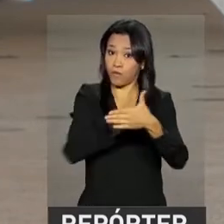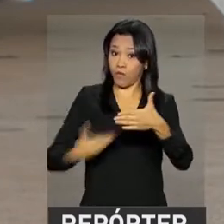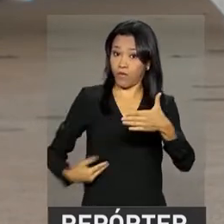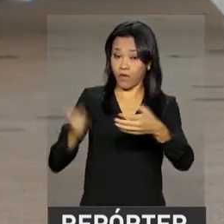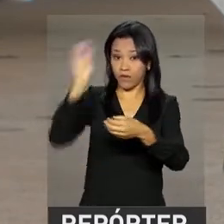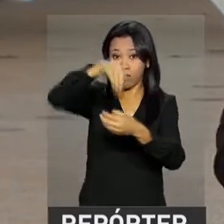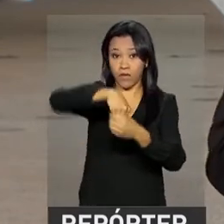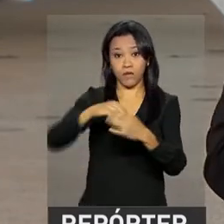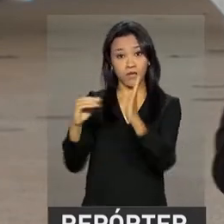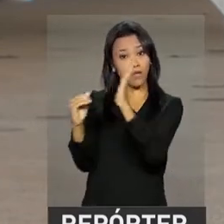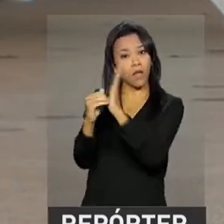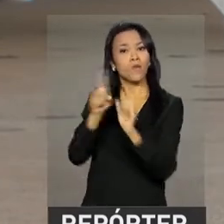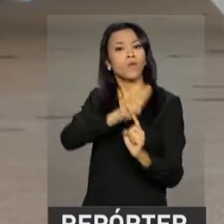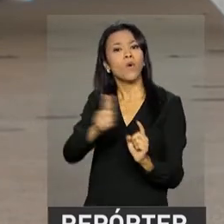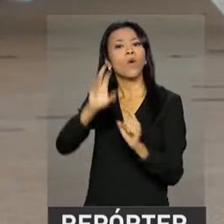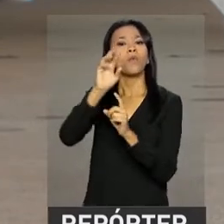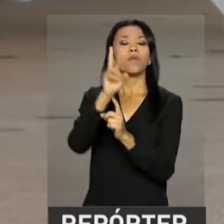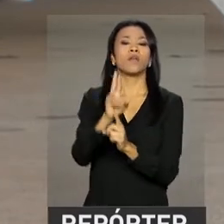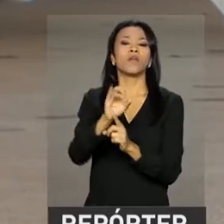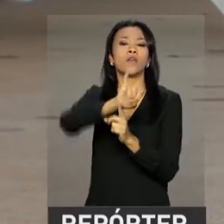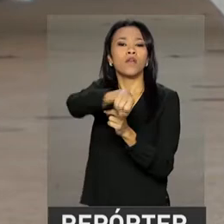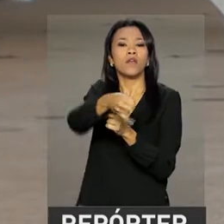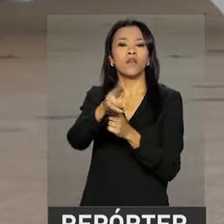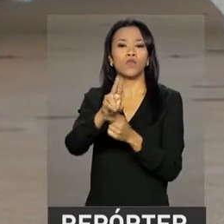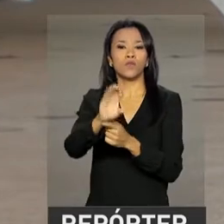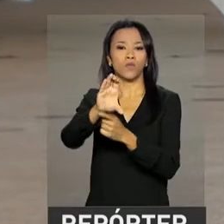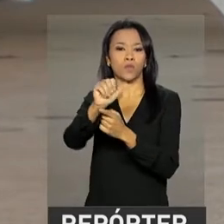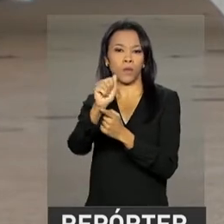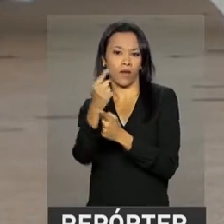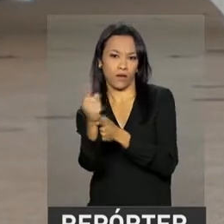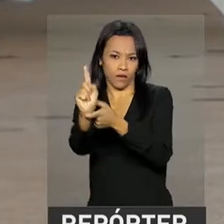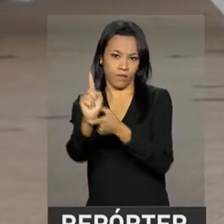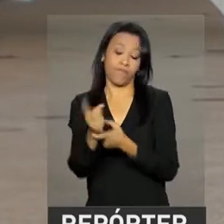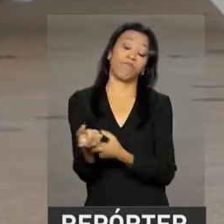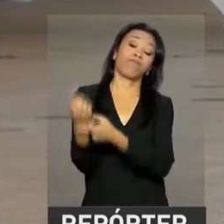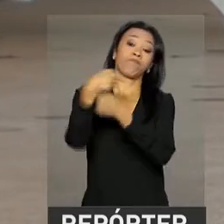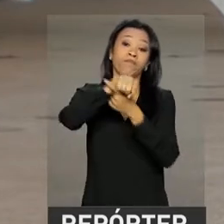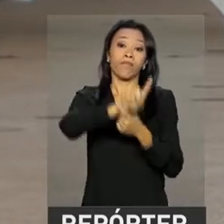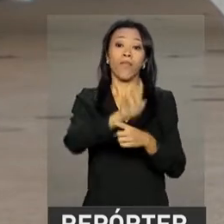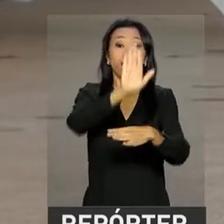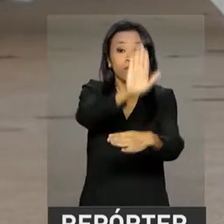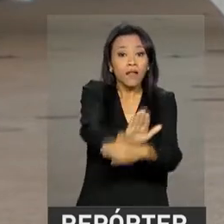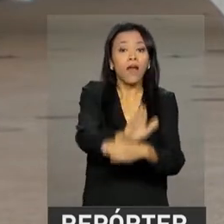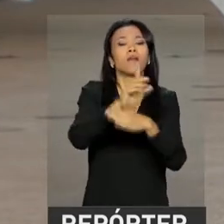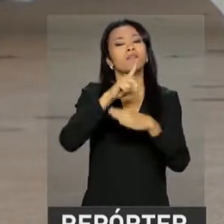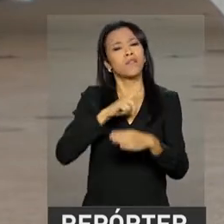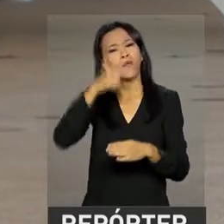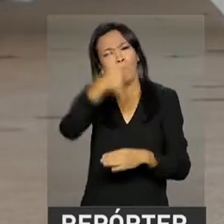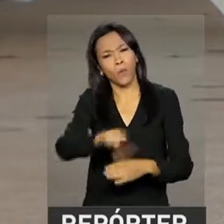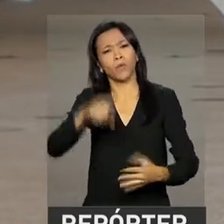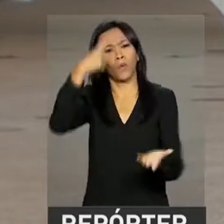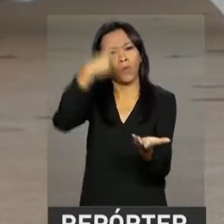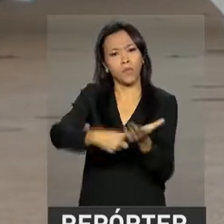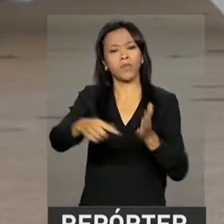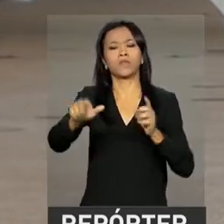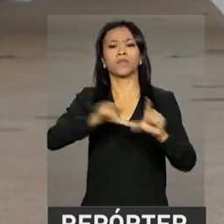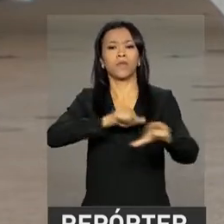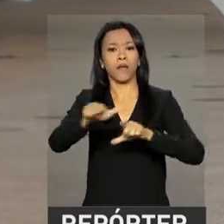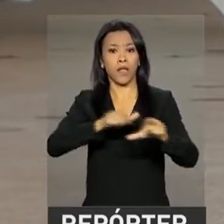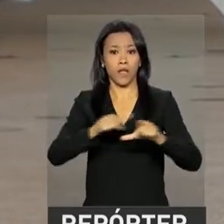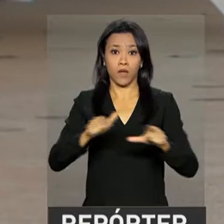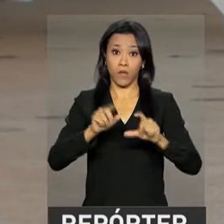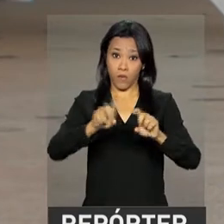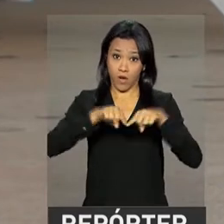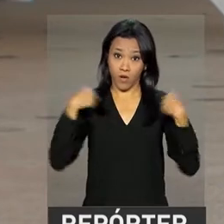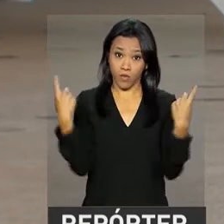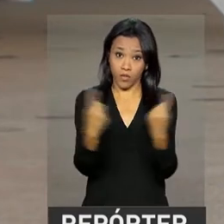Federal, o senador Romero Juca. Aí, na sequência, também na parte da tarde, o presidente tem uma audiência com o presidente do Grupo